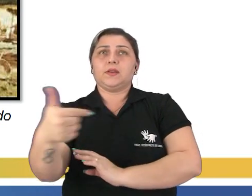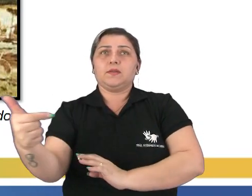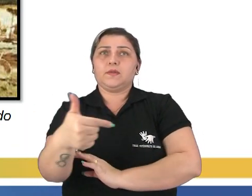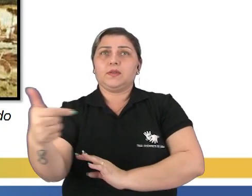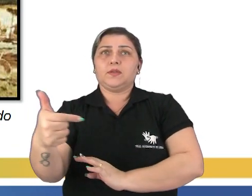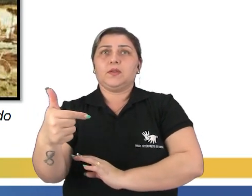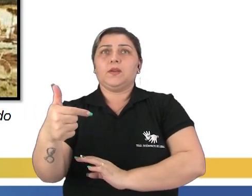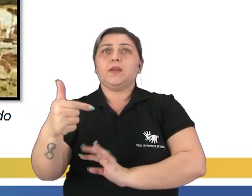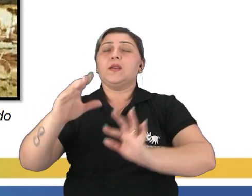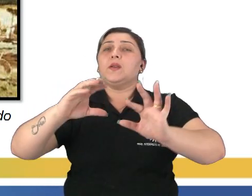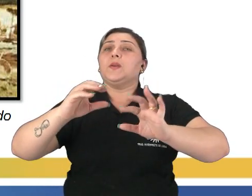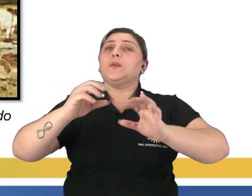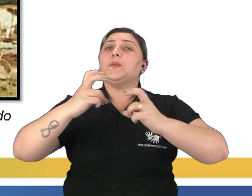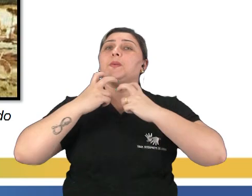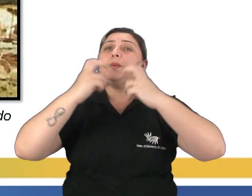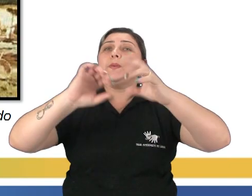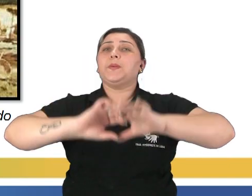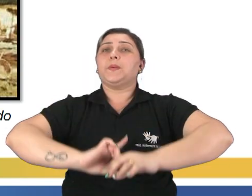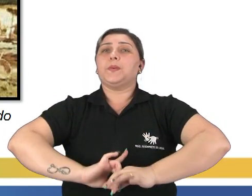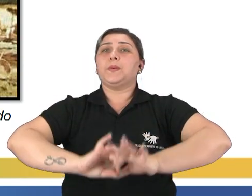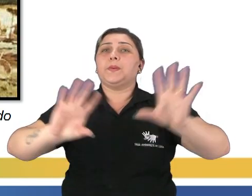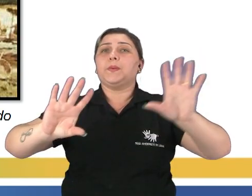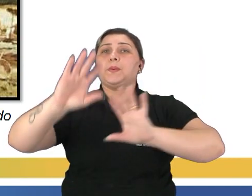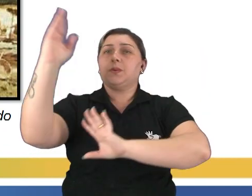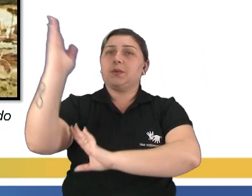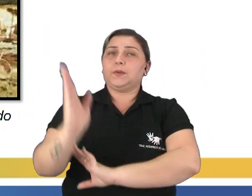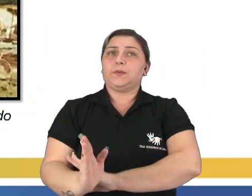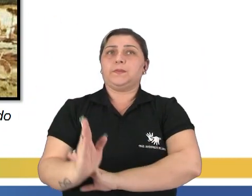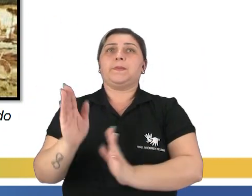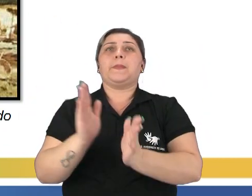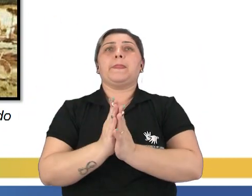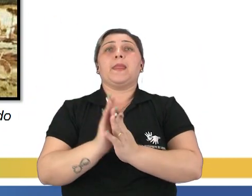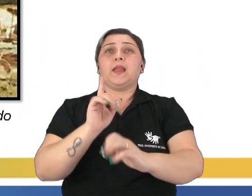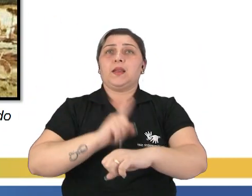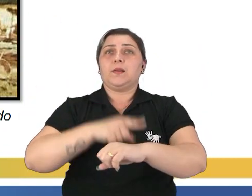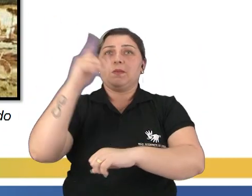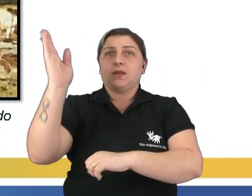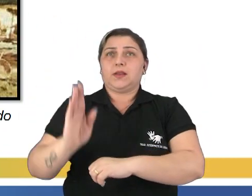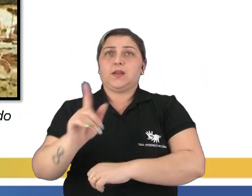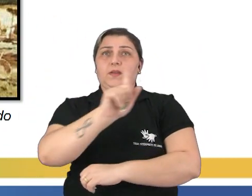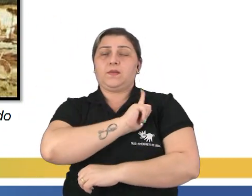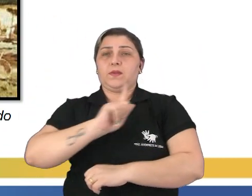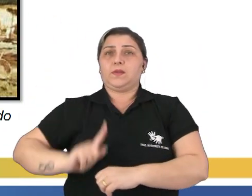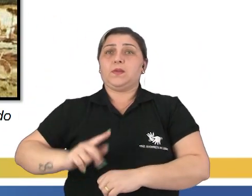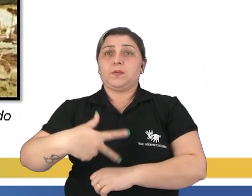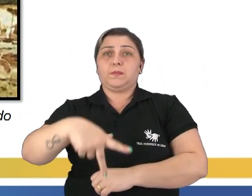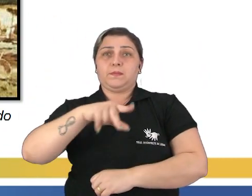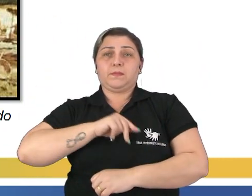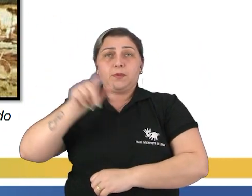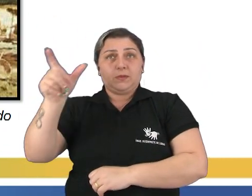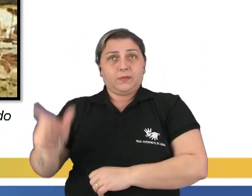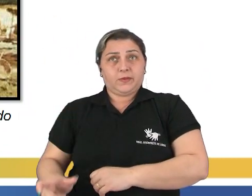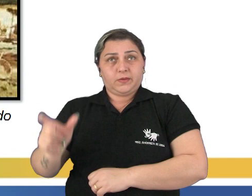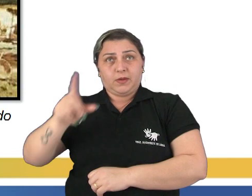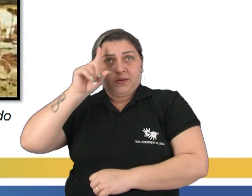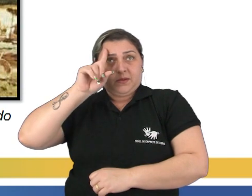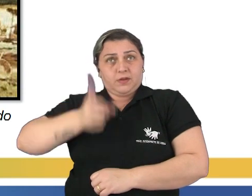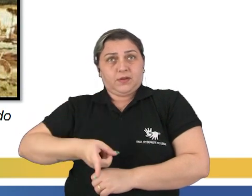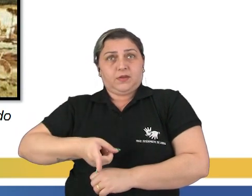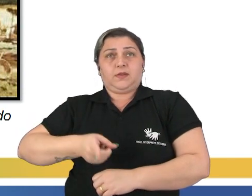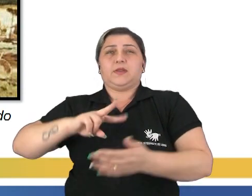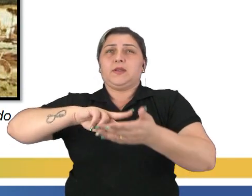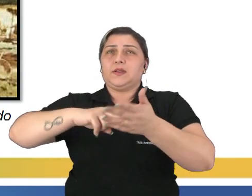1822, ano da independência do Brasil. Nessa época, o Brasil era governado por Portugal. Isto